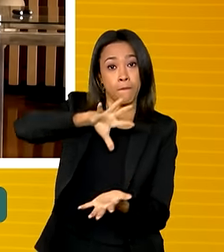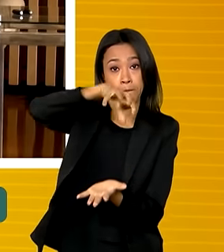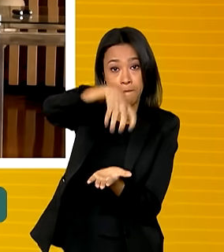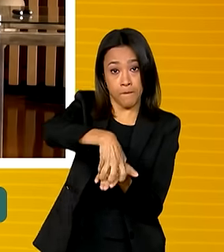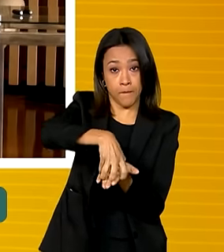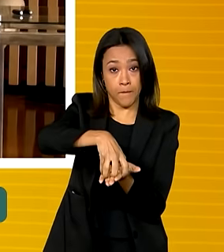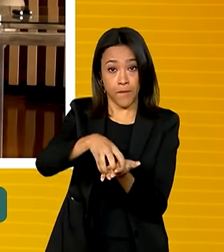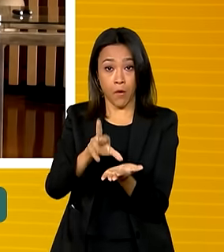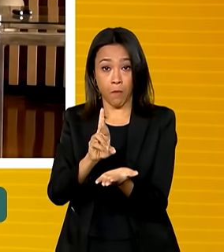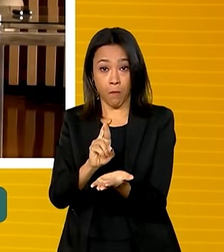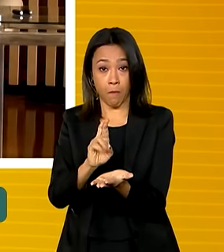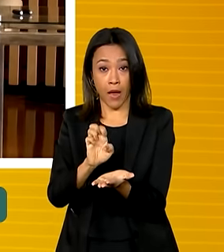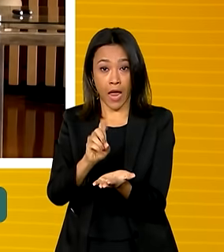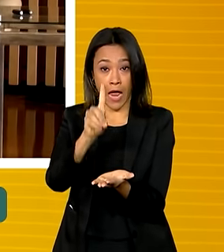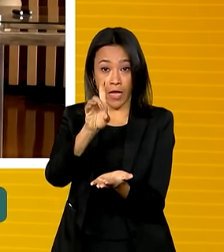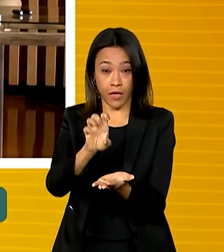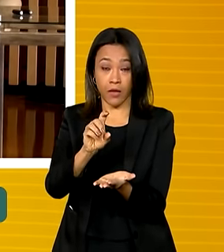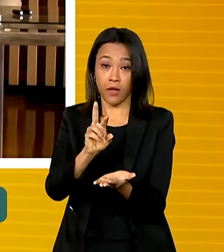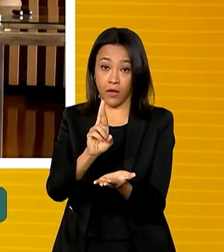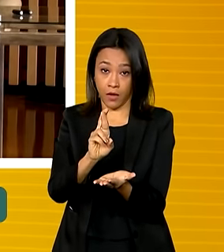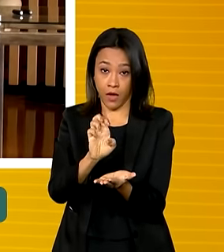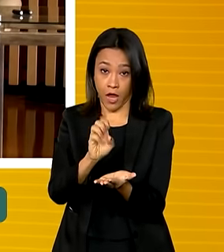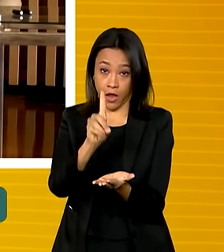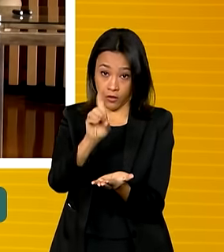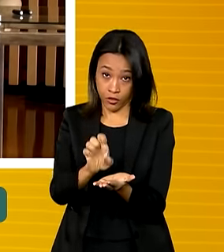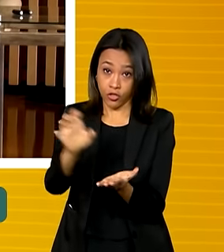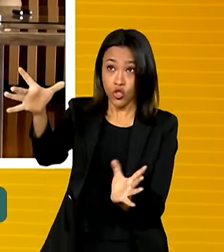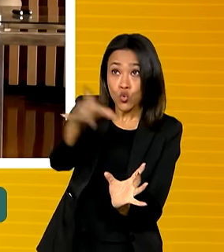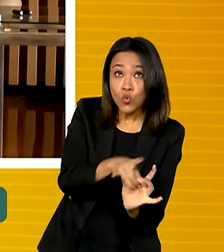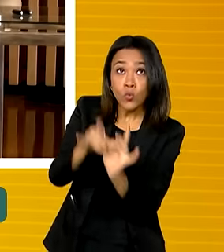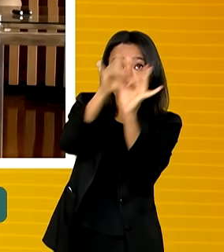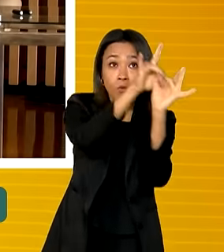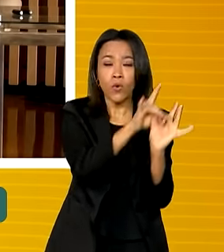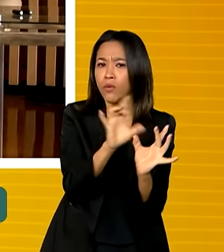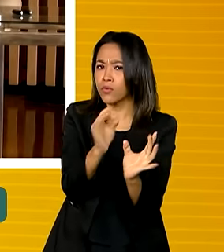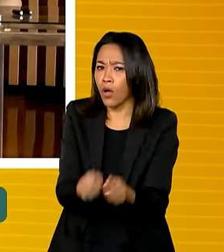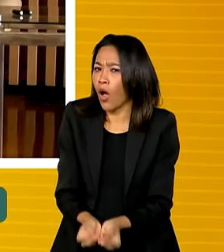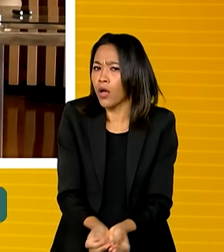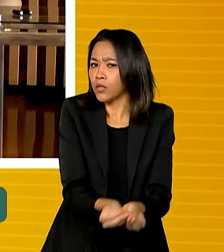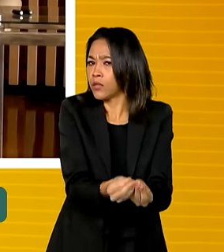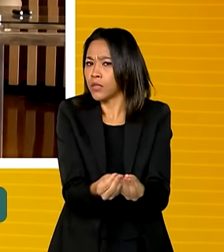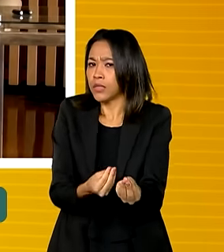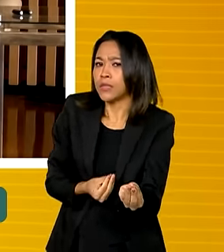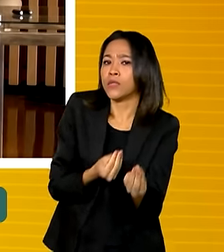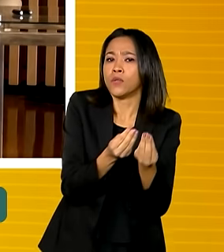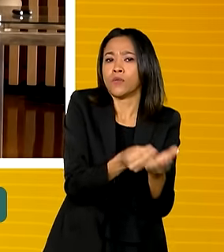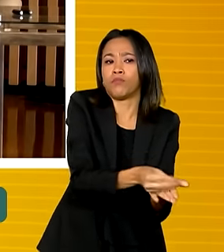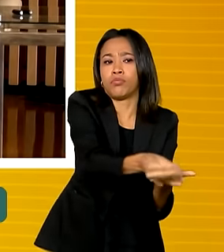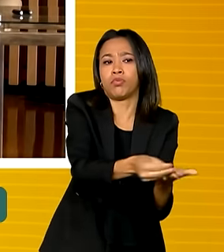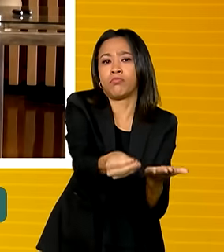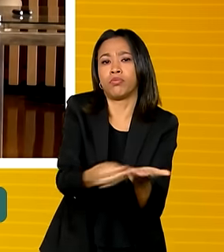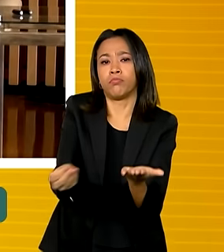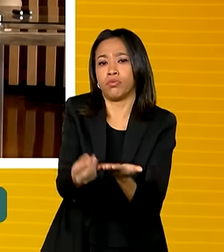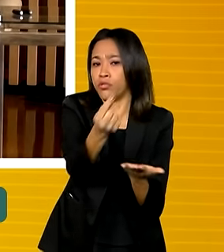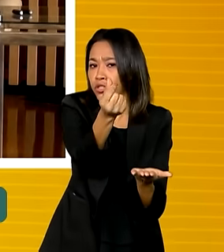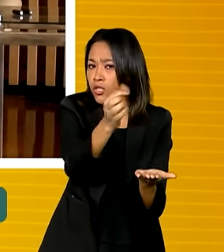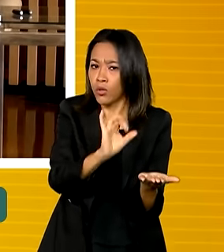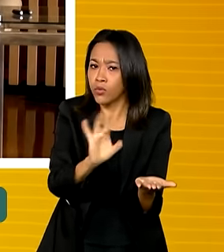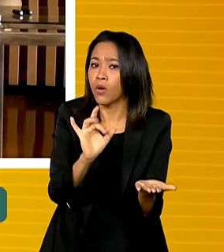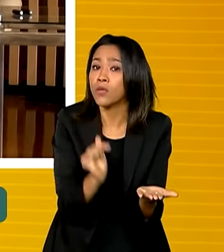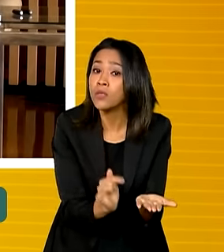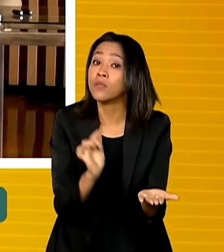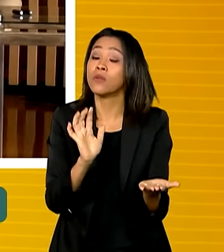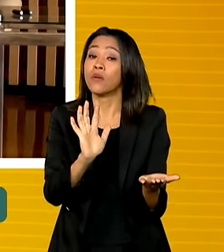efetiva, que dê conta não só de transferências de renda, mas de enxergar essas populações e endereçar a elas,